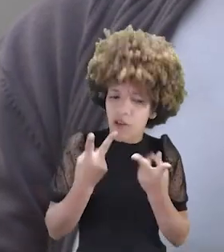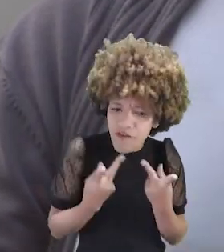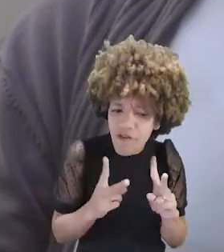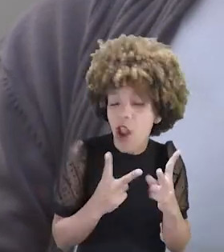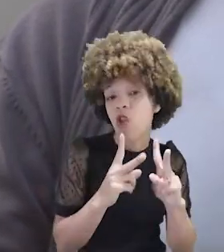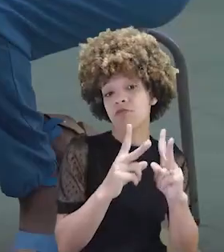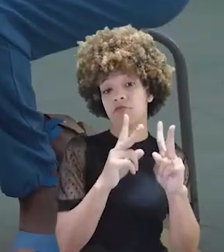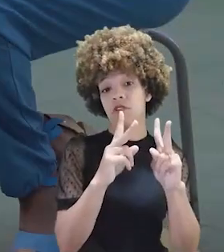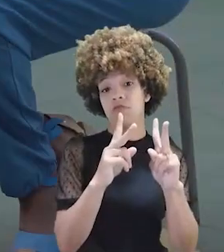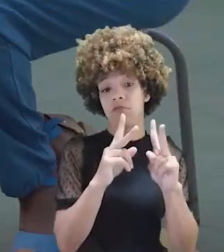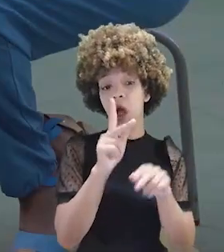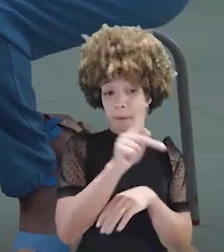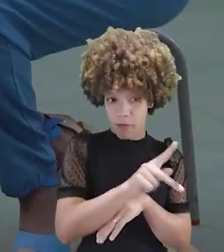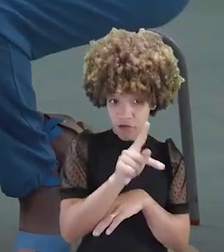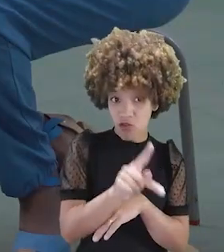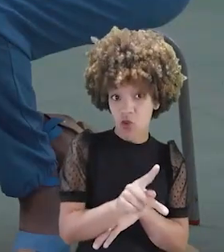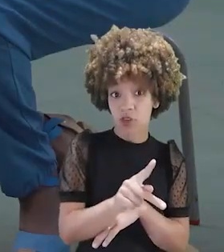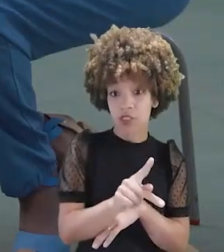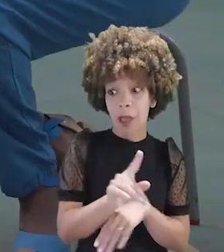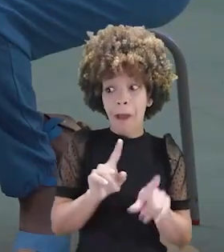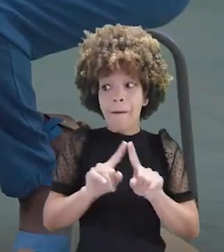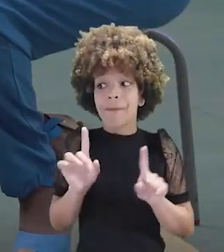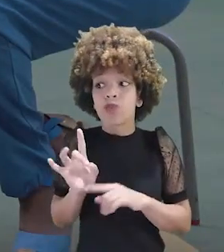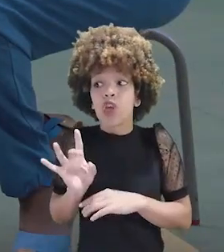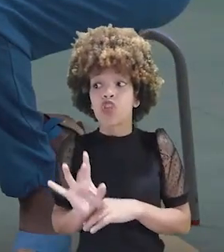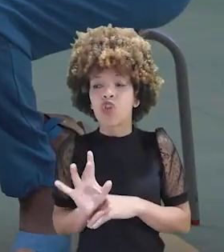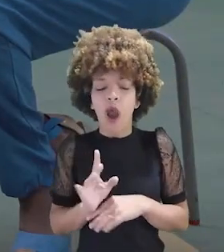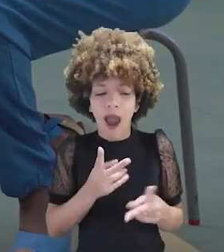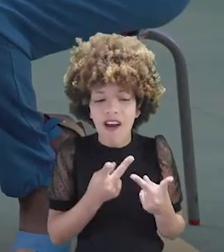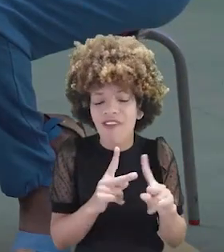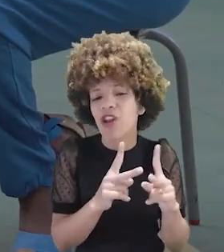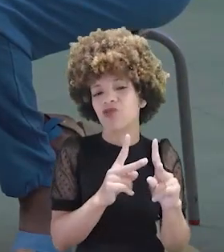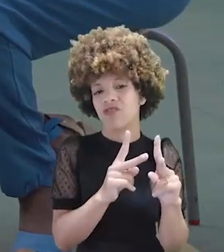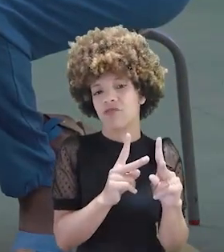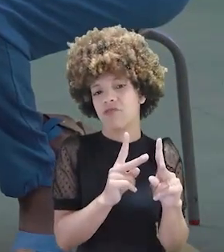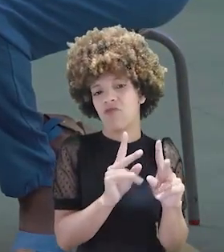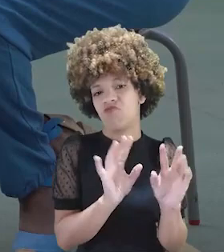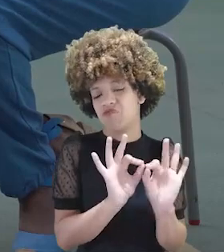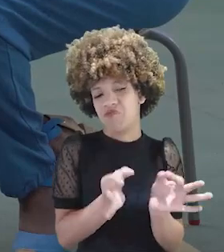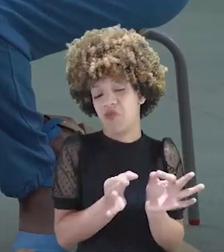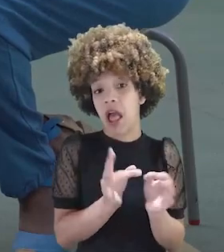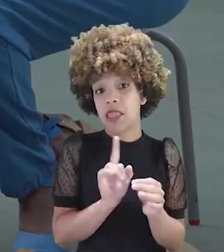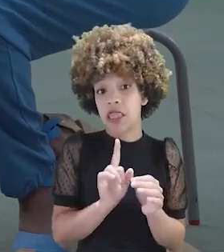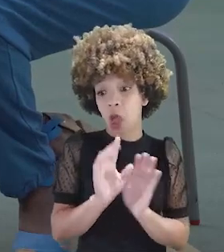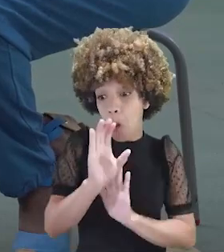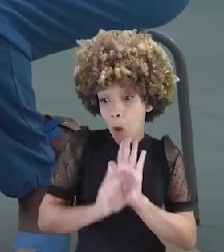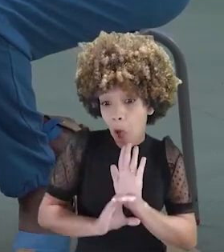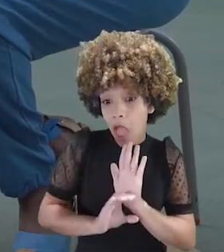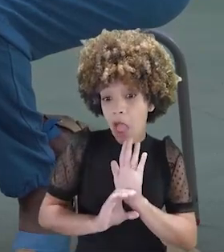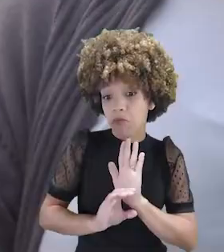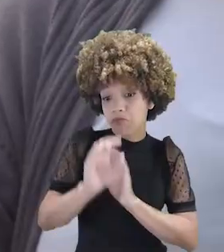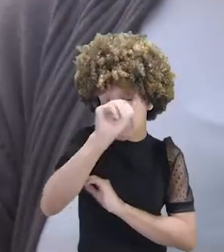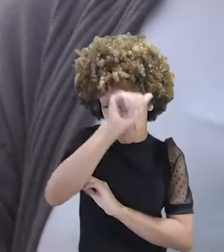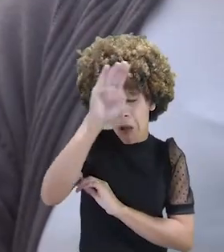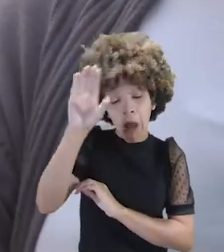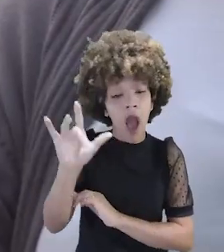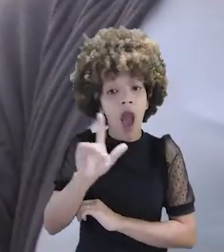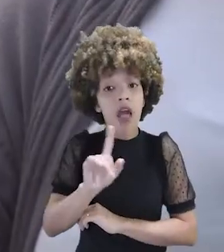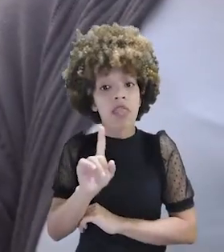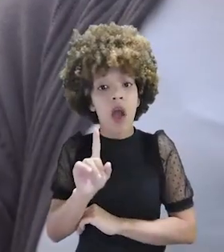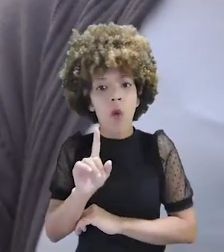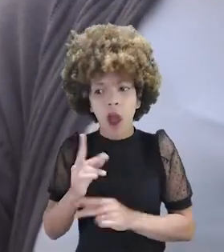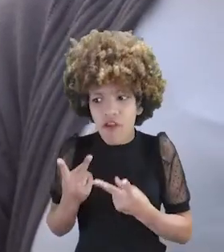valorizando esses professores, mas não é somente a valorização de um currículo acadêmico. Existe a